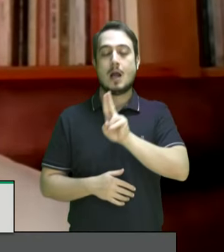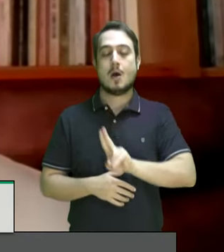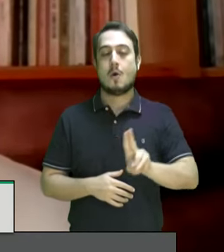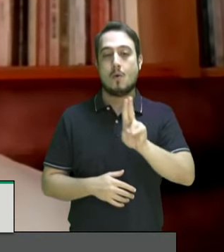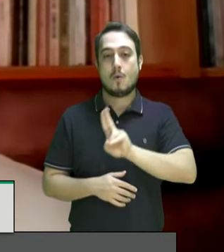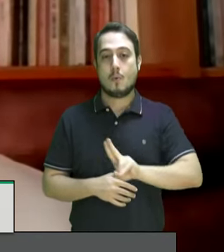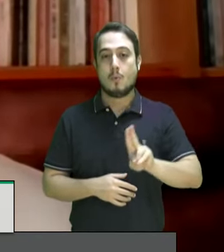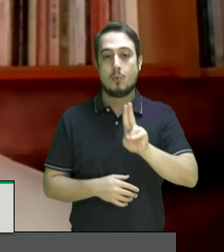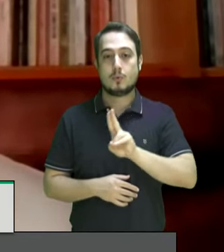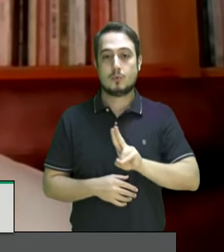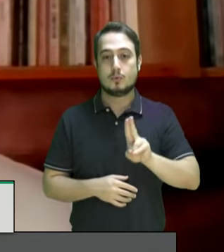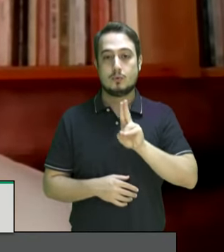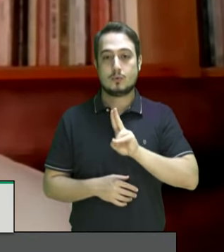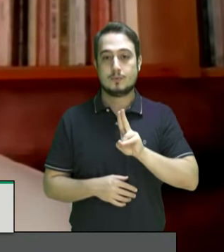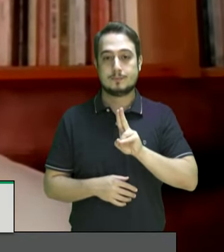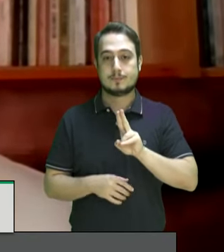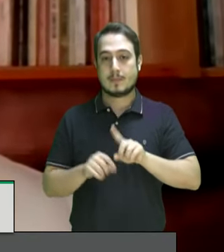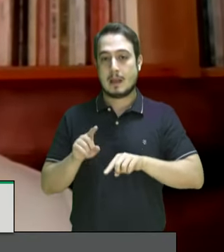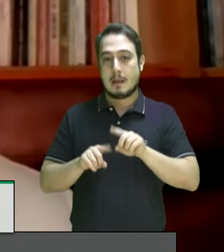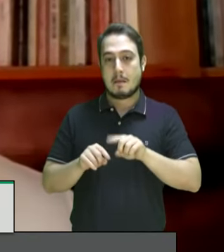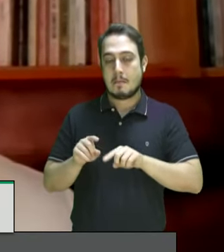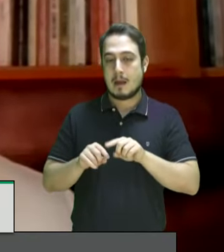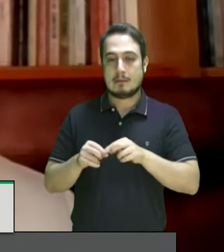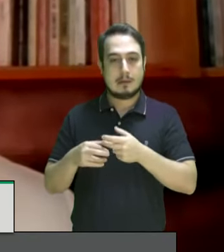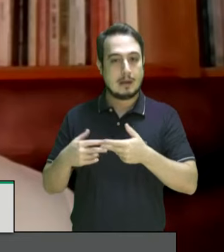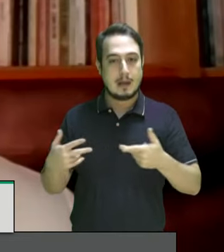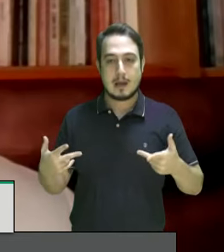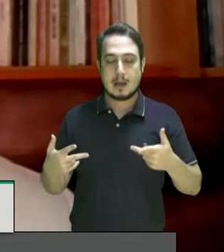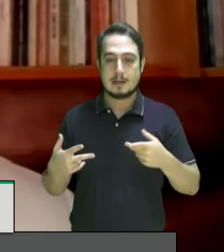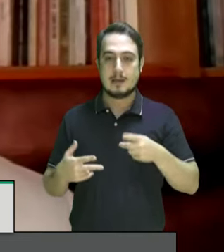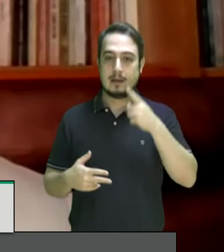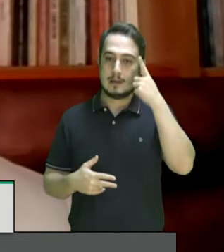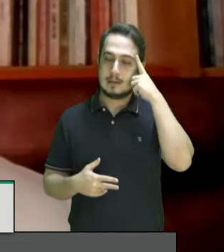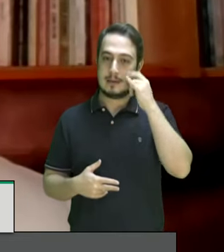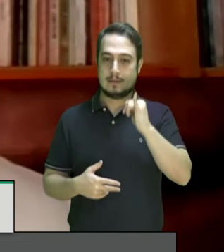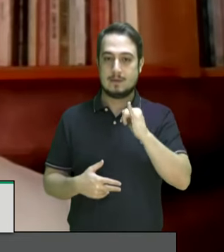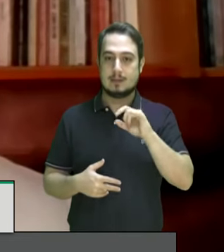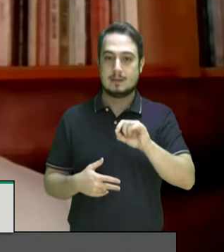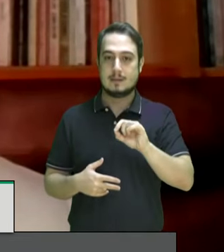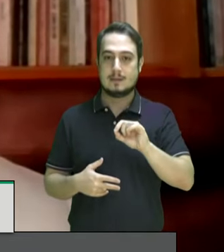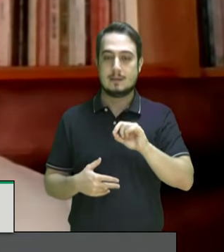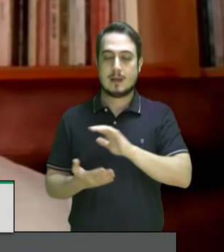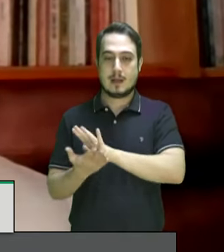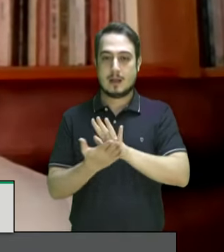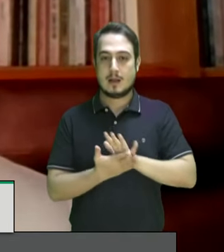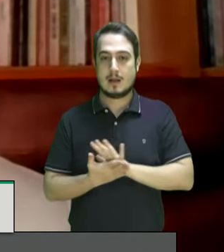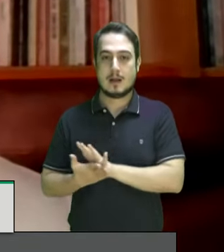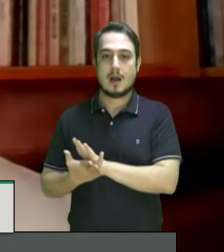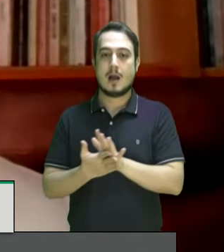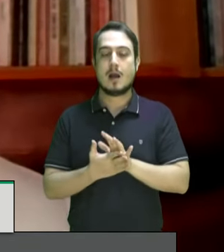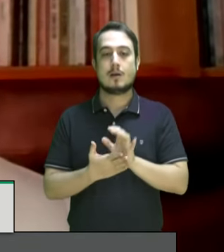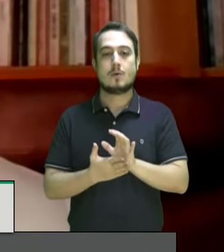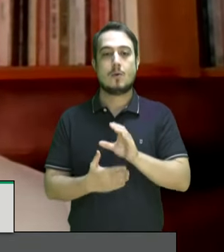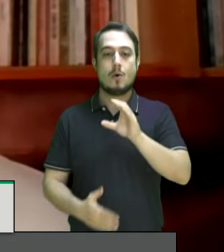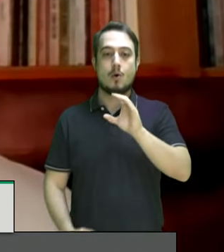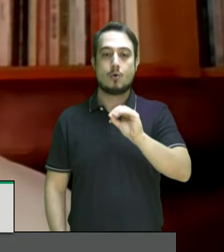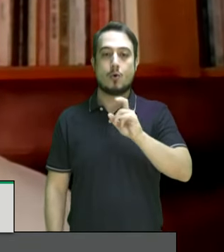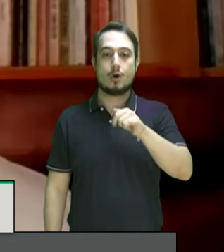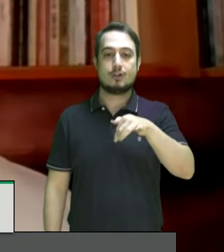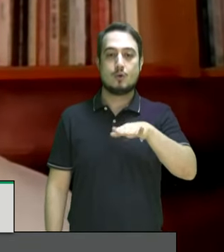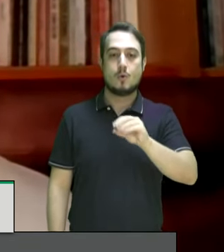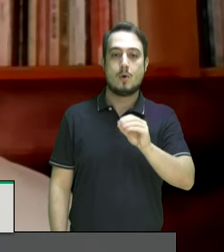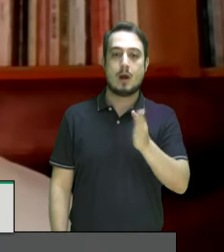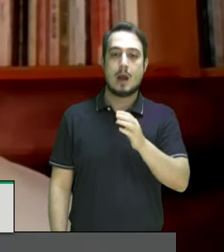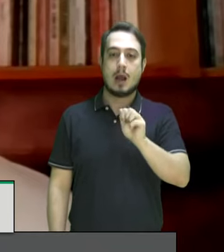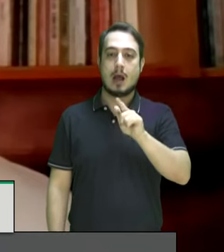de instrumentos de inteligência artificial em forma adequada, com o sesgo algorítmico. A